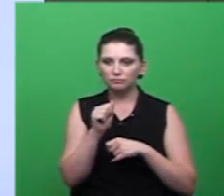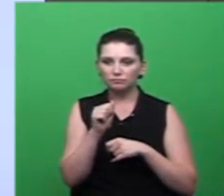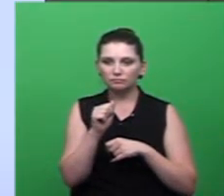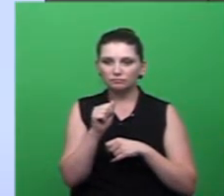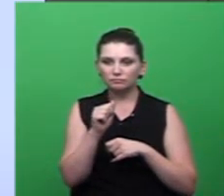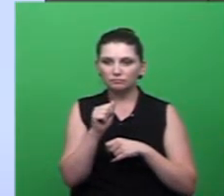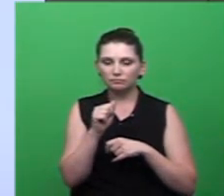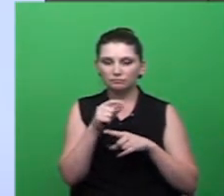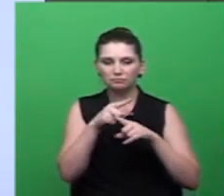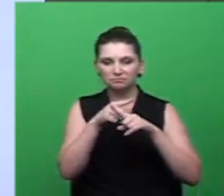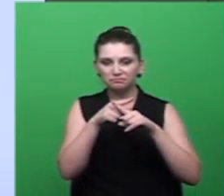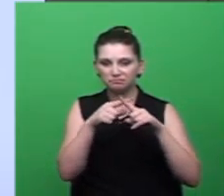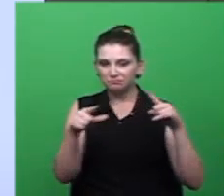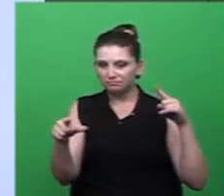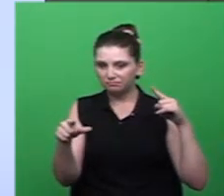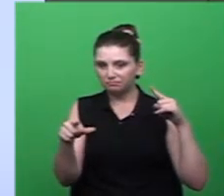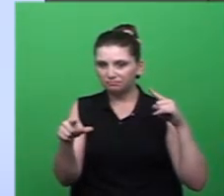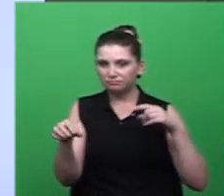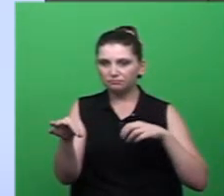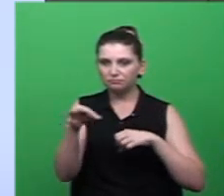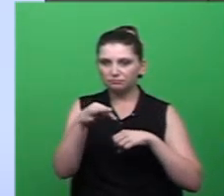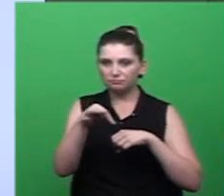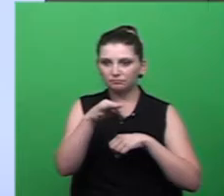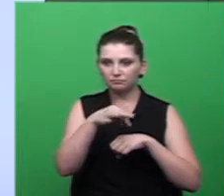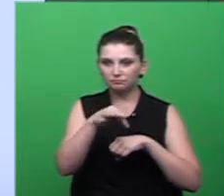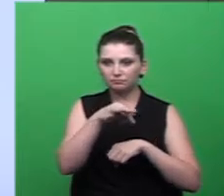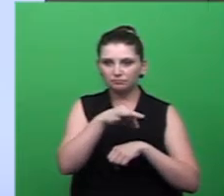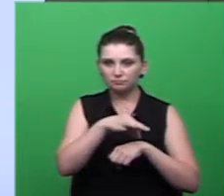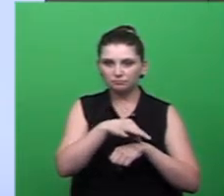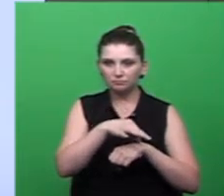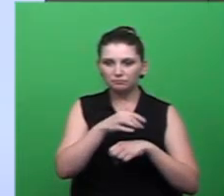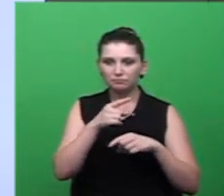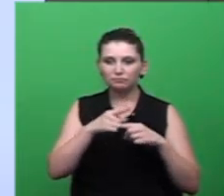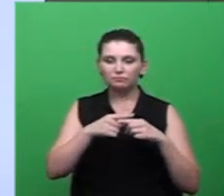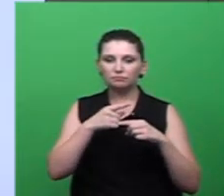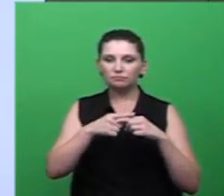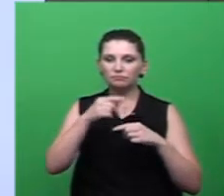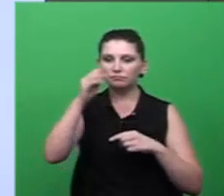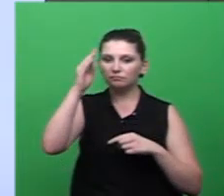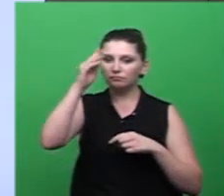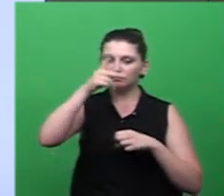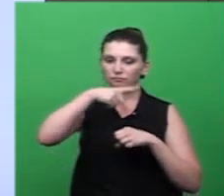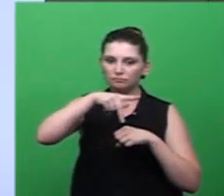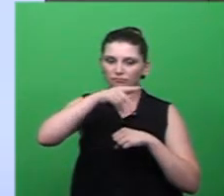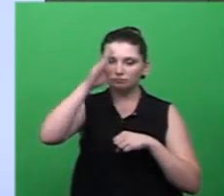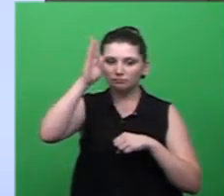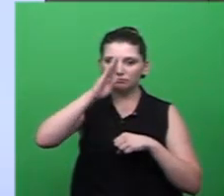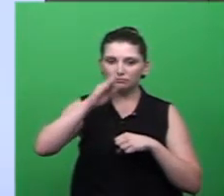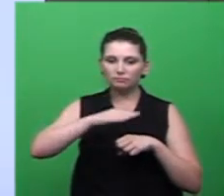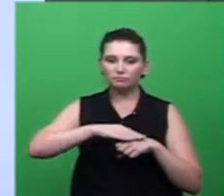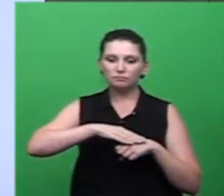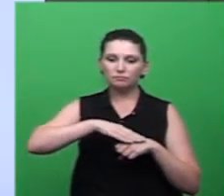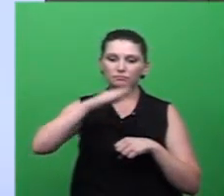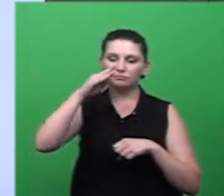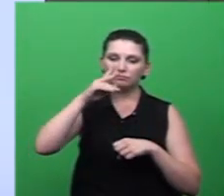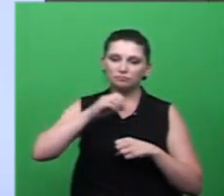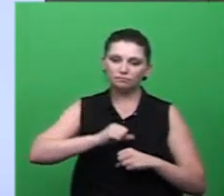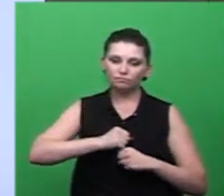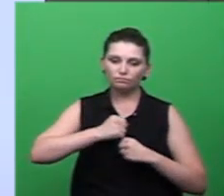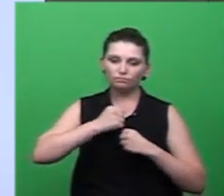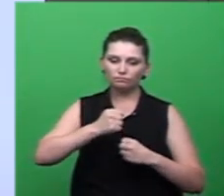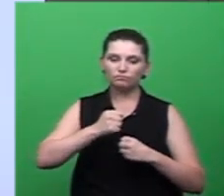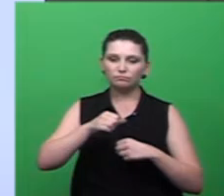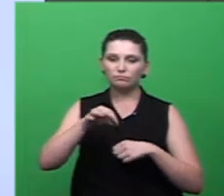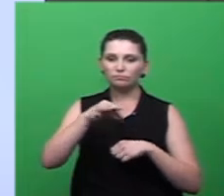né, então, essa é a a mensagem do governo aí, a gente vem, então, né, propagando essa